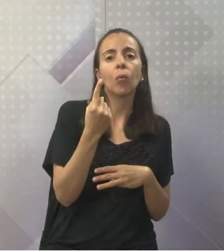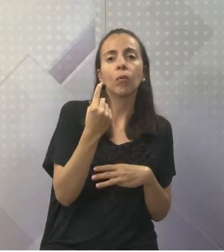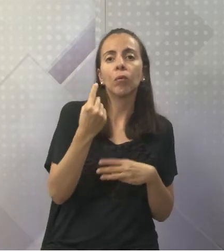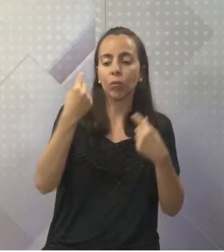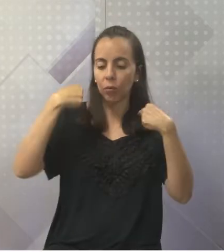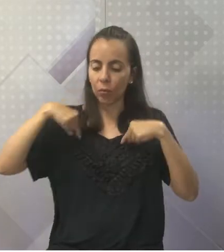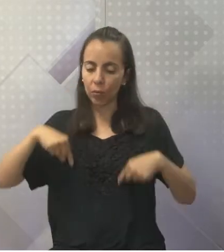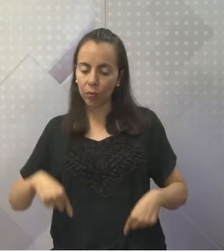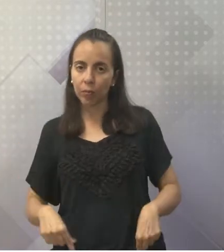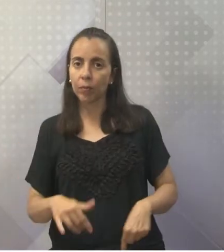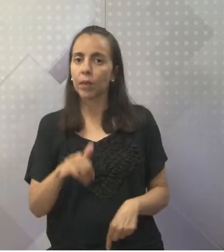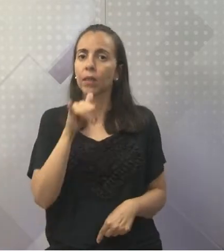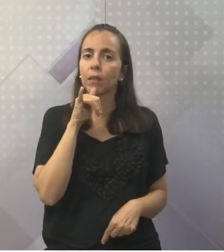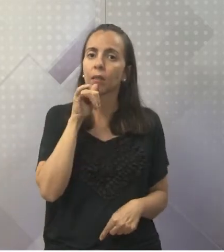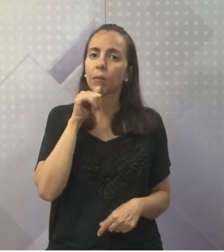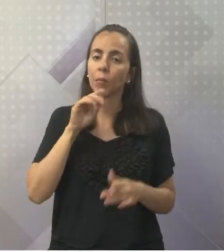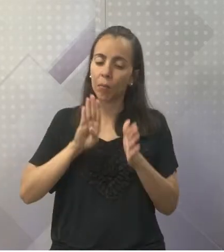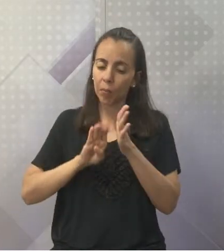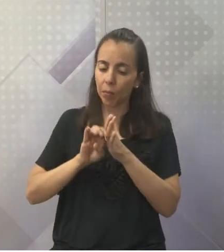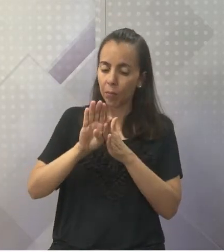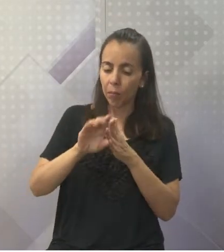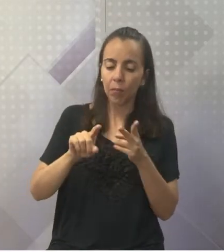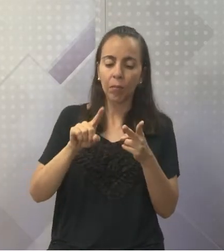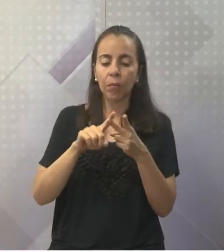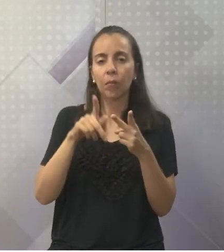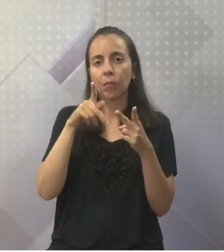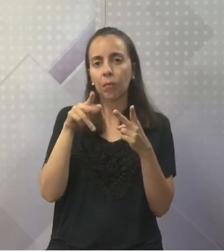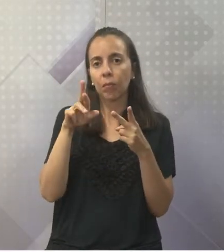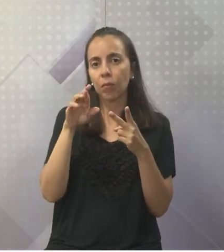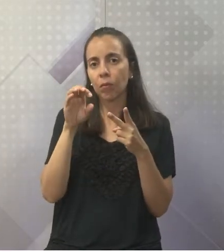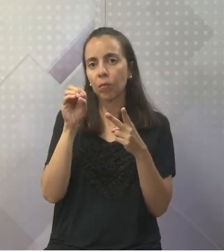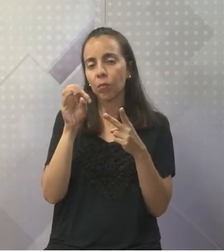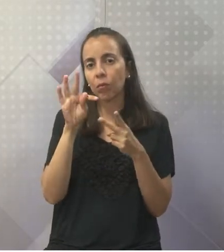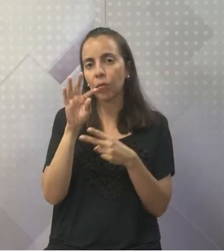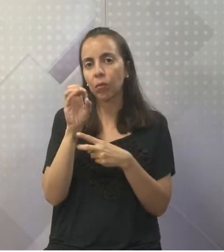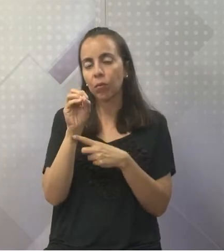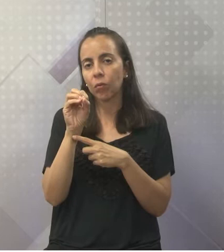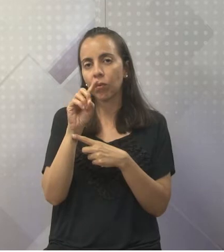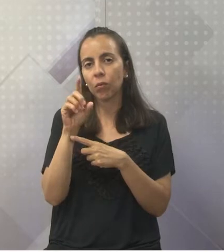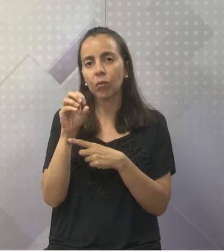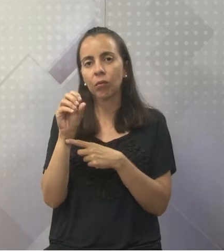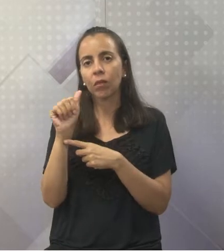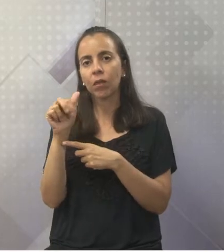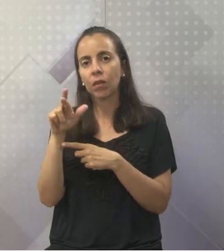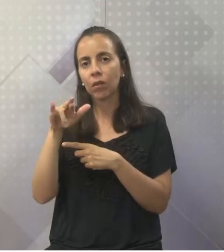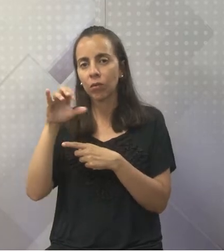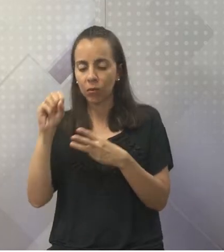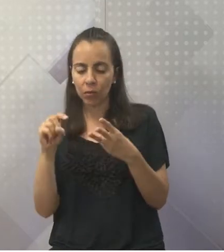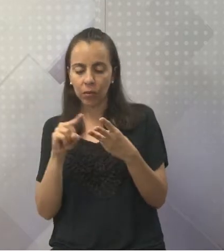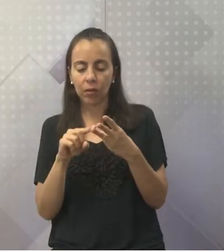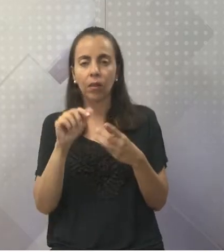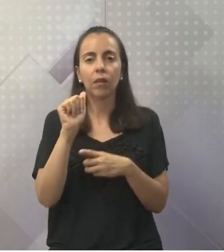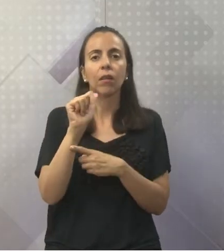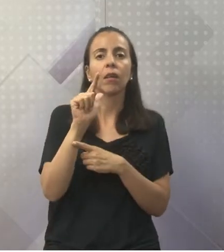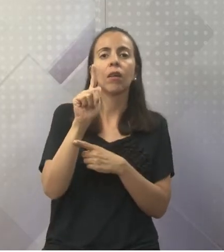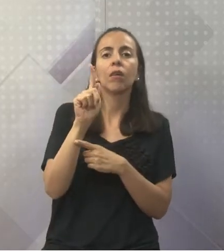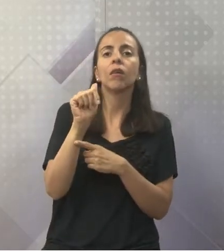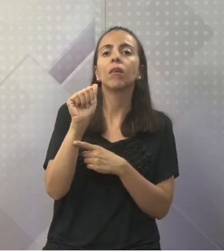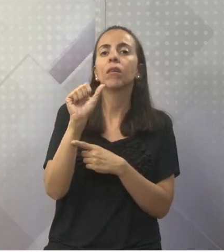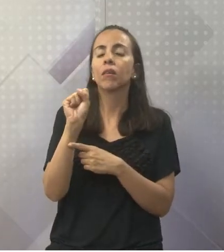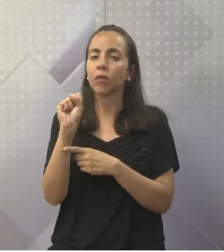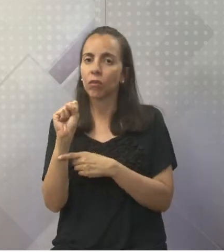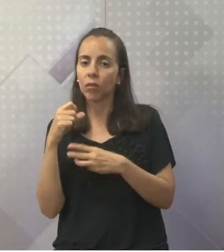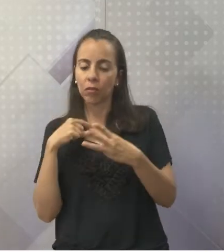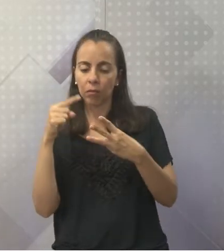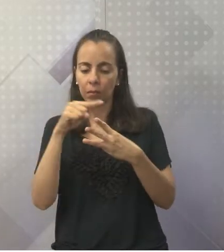por exemplo, gente, bactérias, protozoários e algumas algas. Eles são formados por uma única